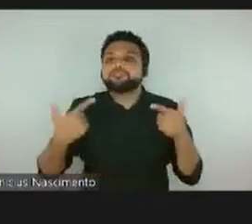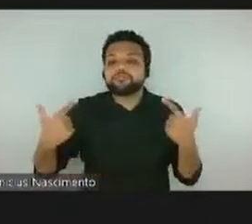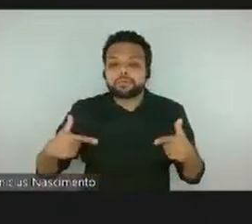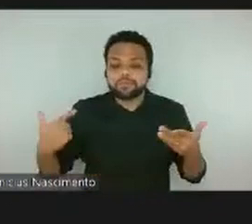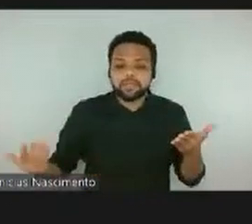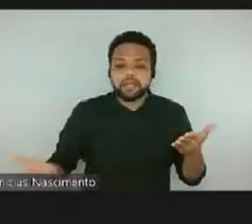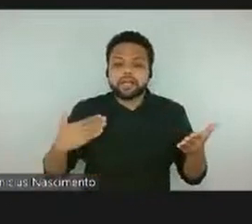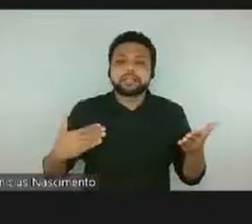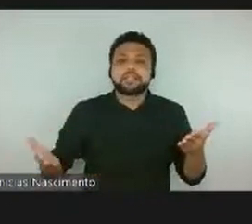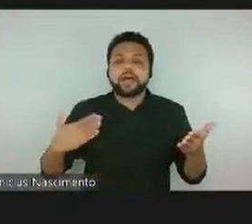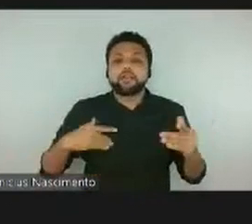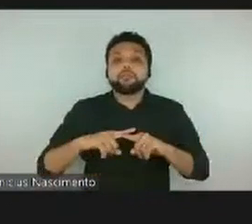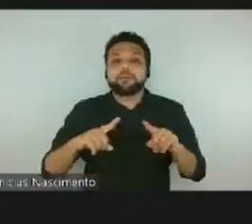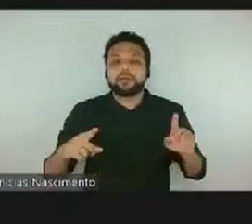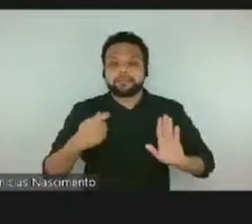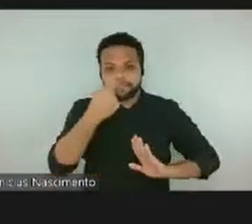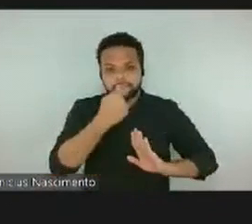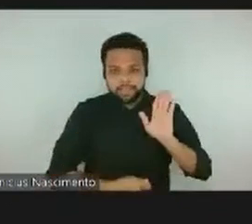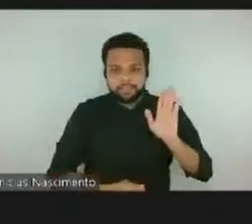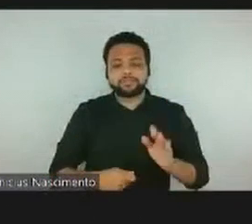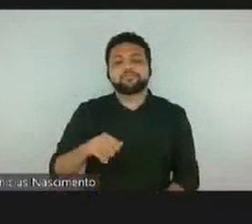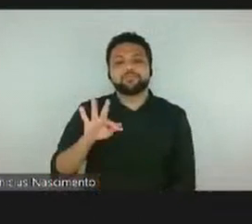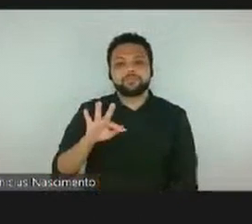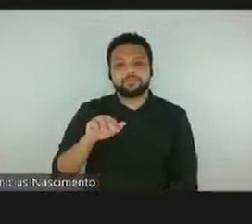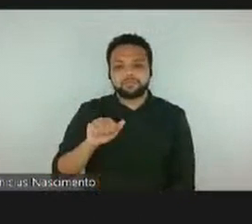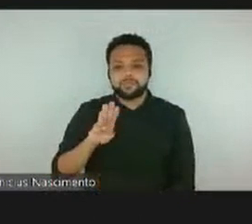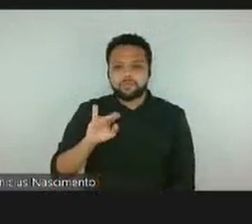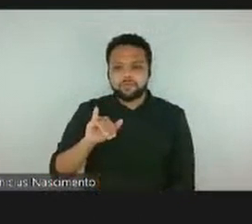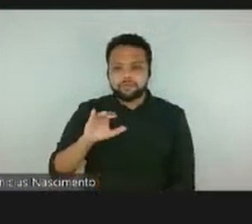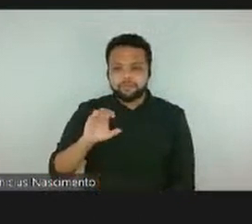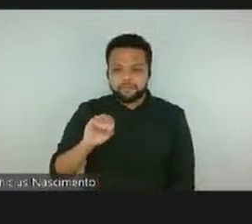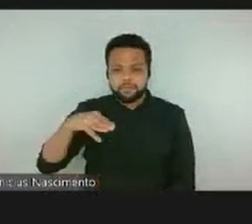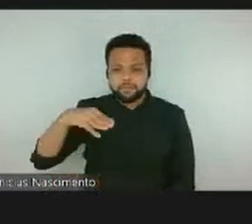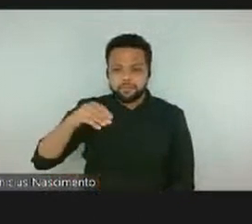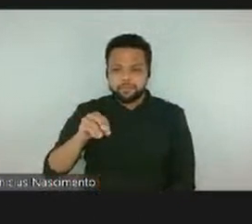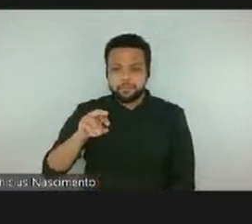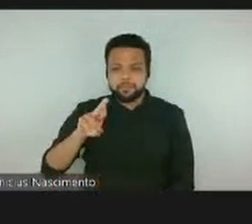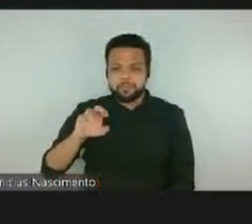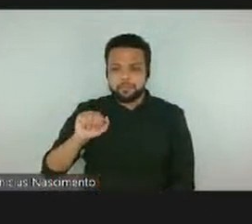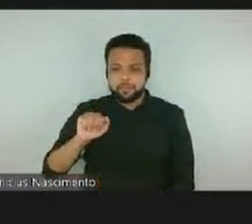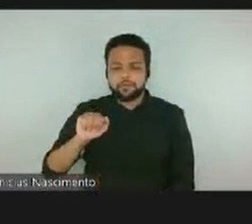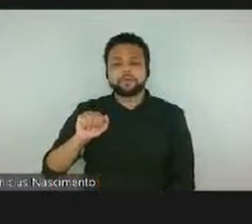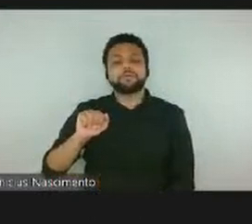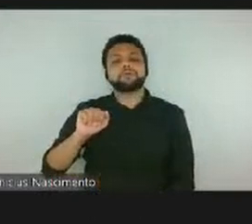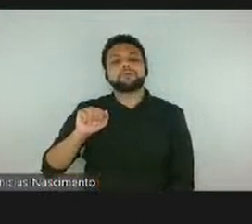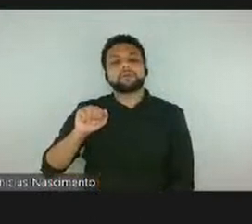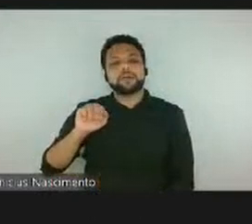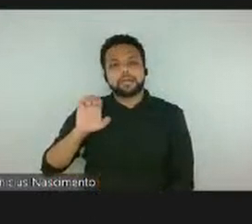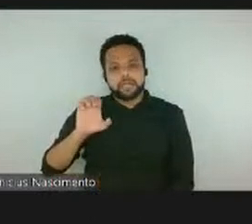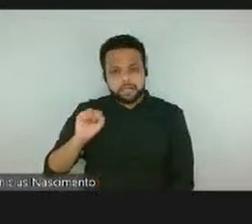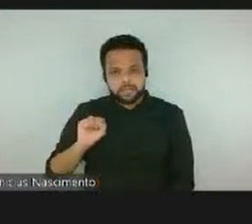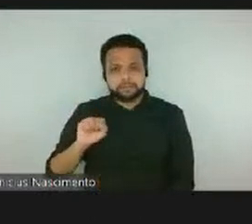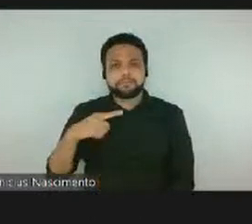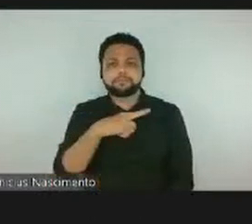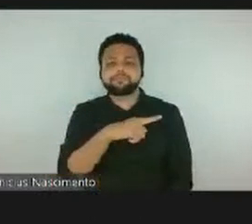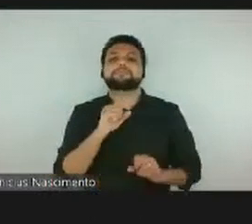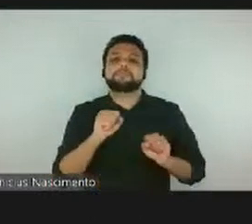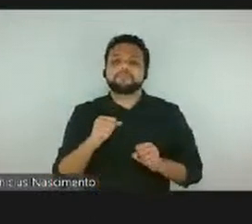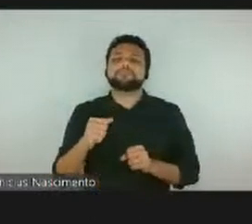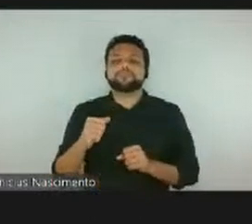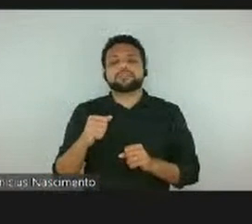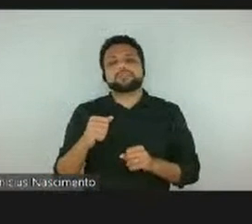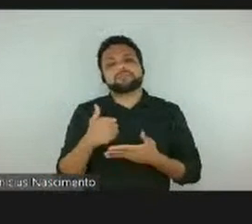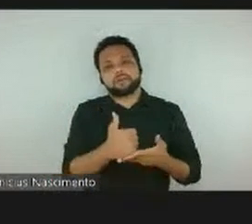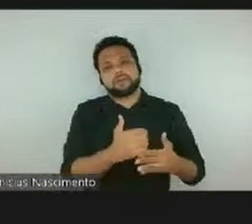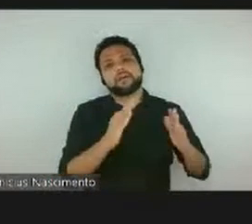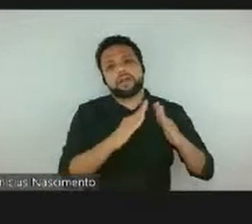Fábio Moraes, que é um artista que traz livros também, que era destacável e você podia levar para casa, e foi